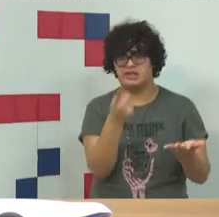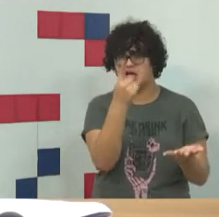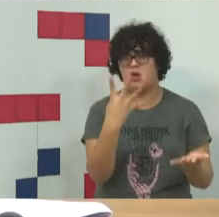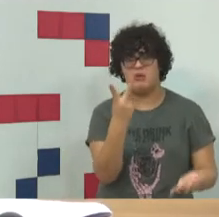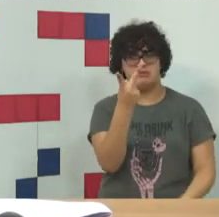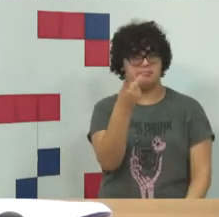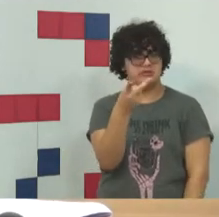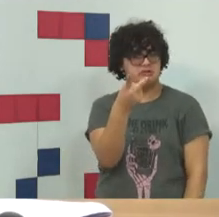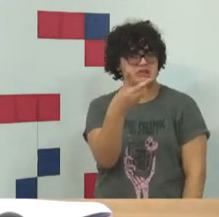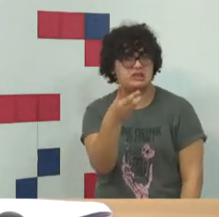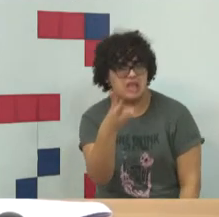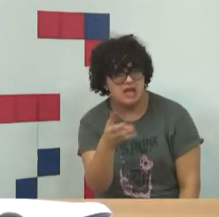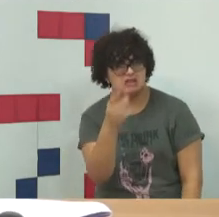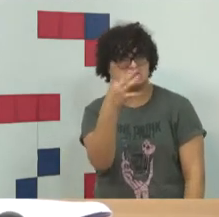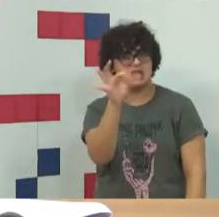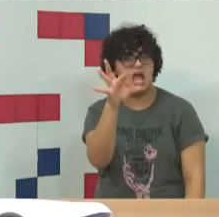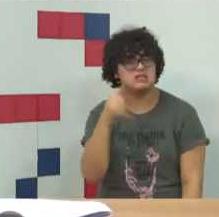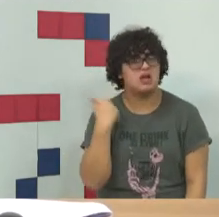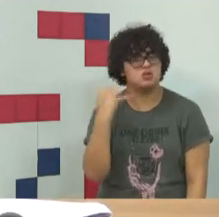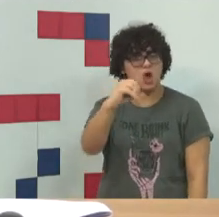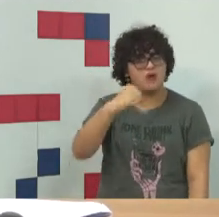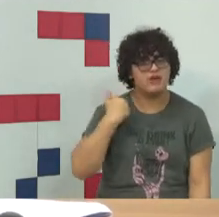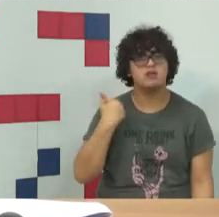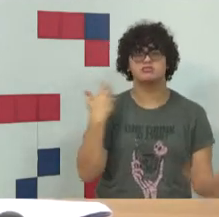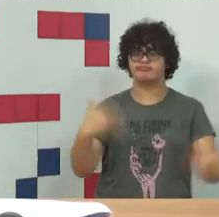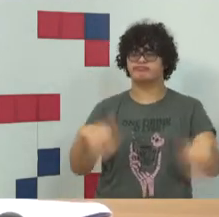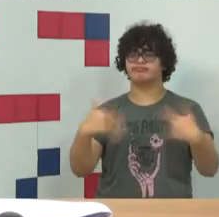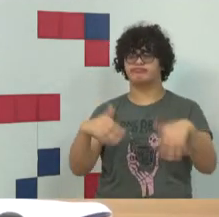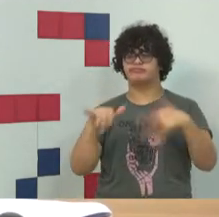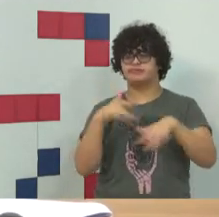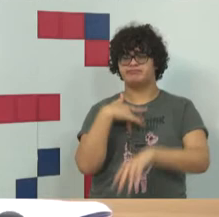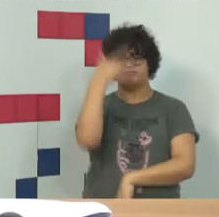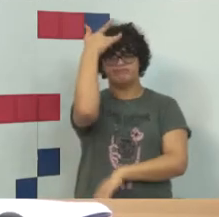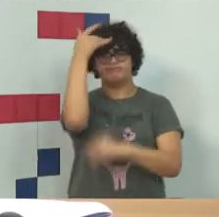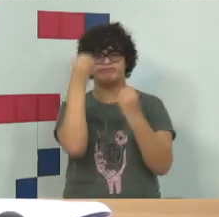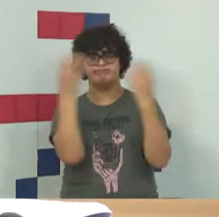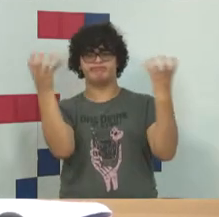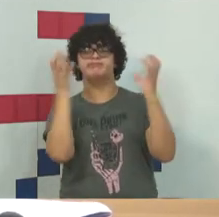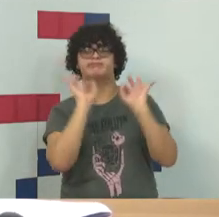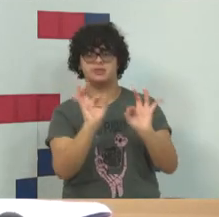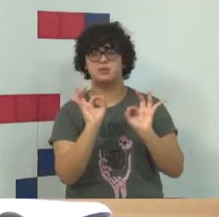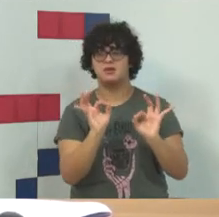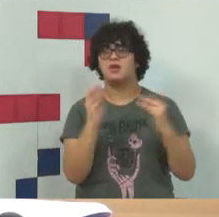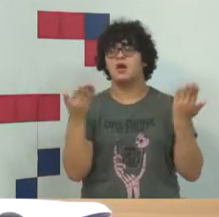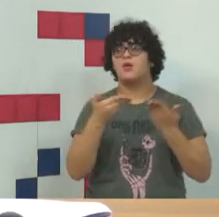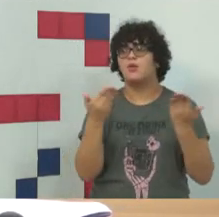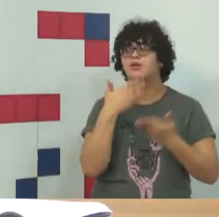subjacente, e tem a difusão disso, são duas condutas concomitantes, e ao